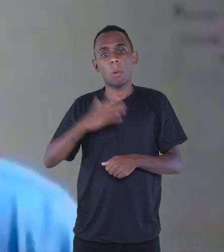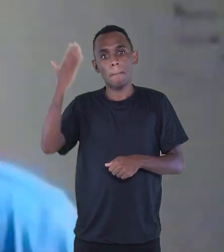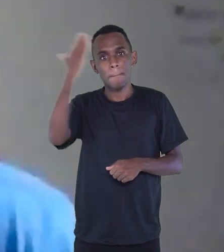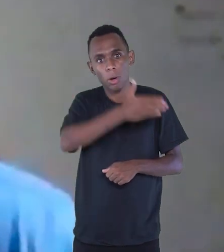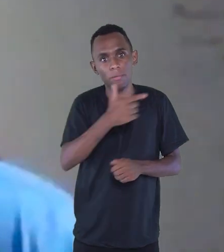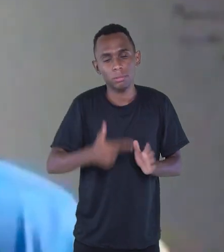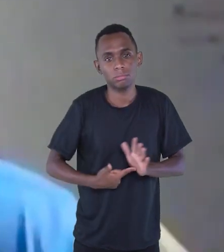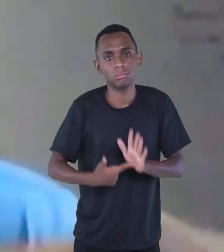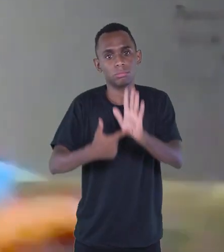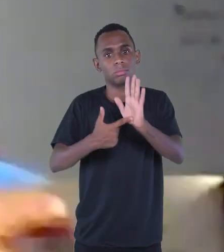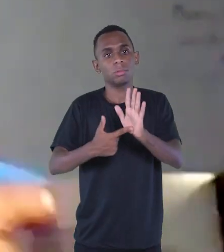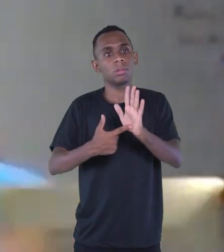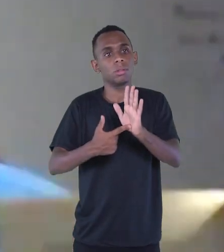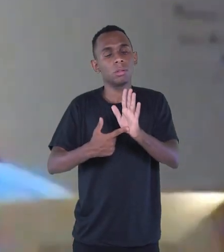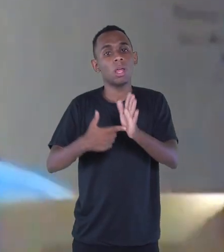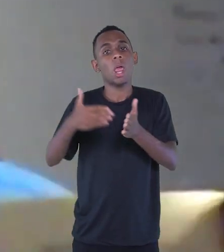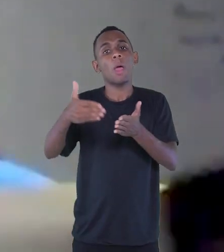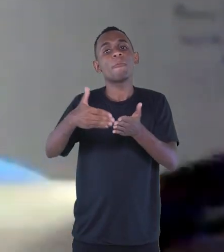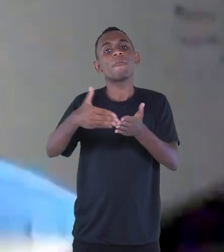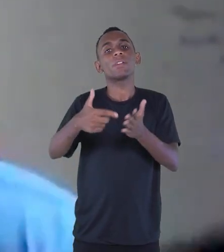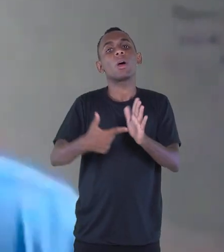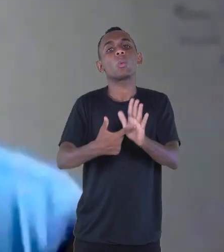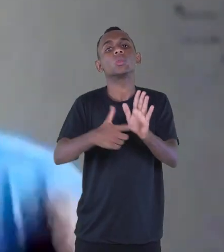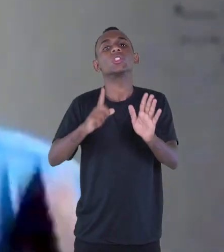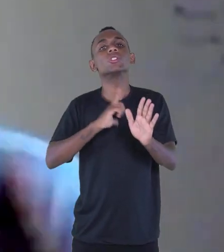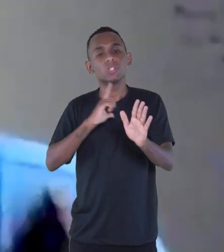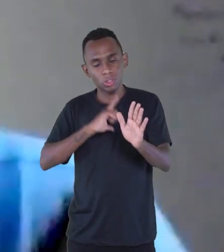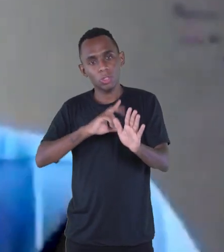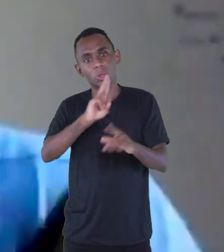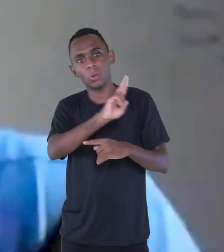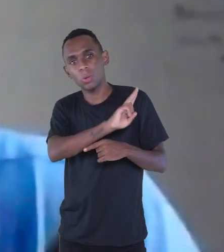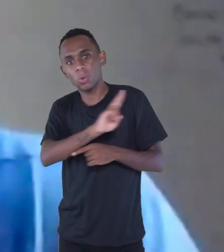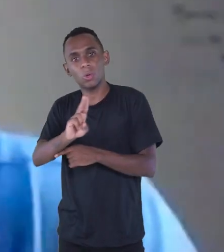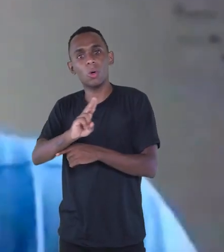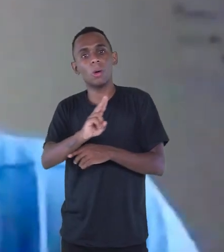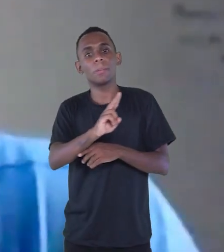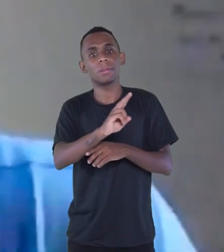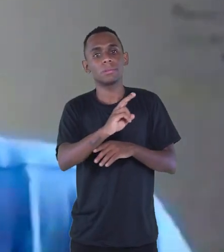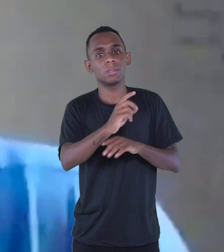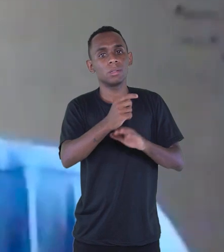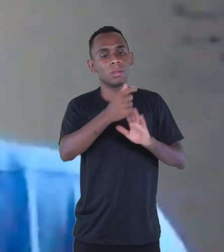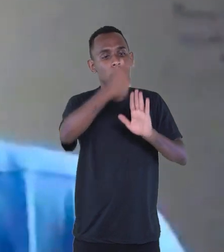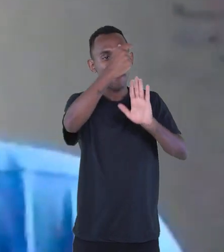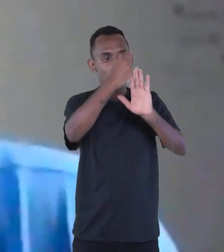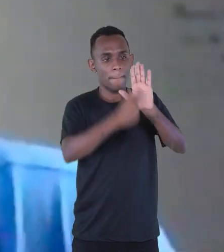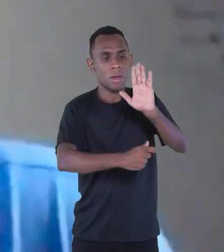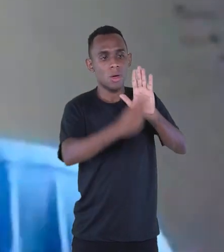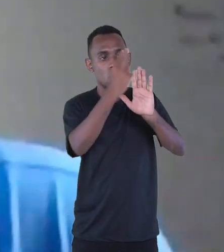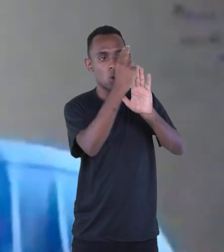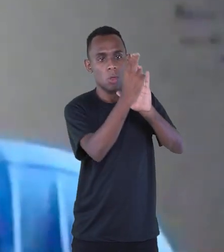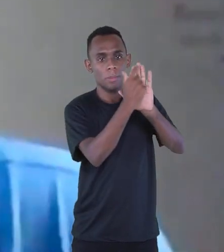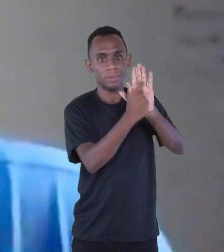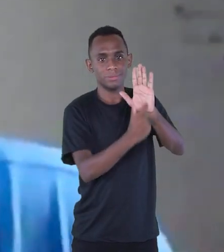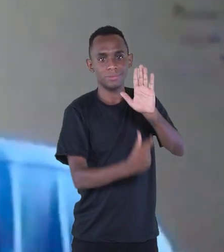E aí, ele ia na última estrofa, estava lá o nome dele na vertical, na história